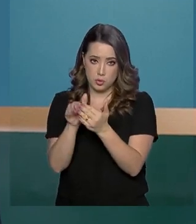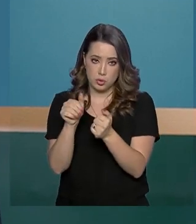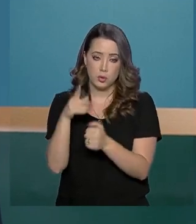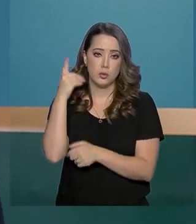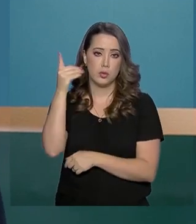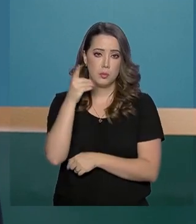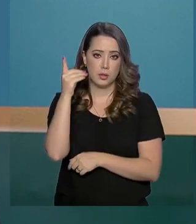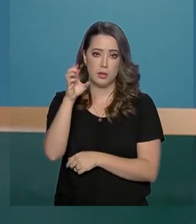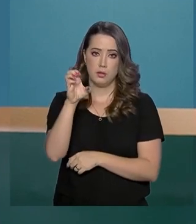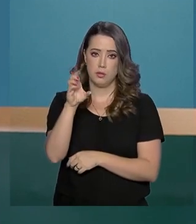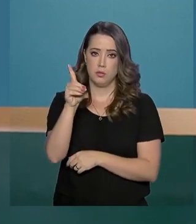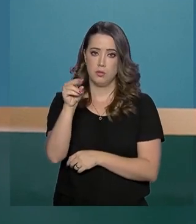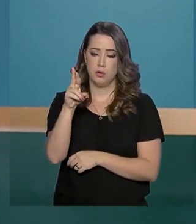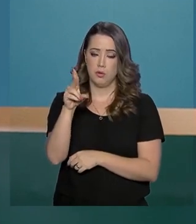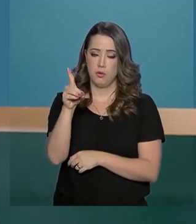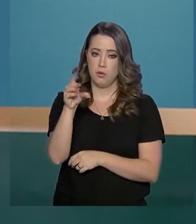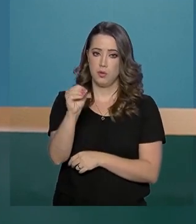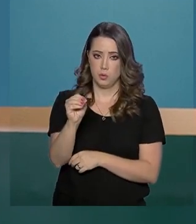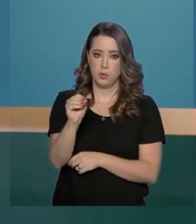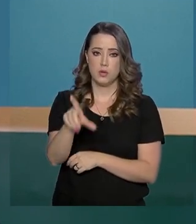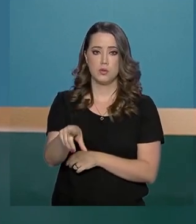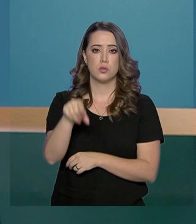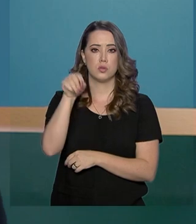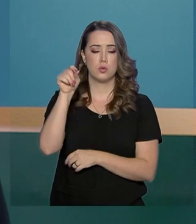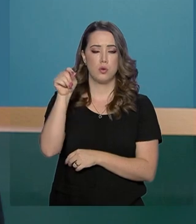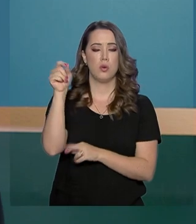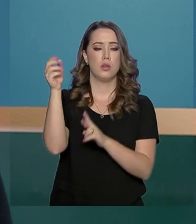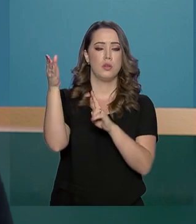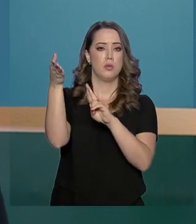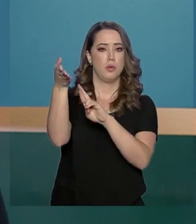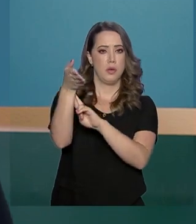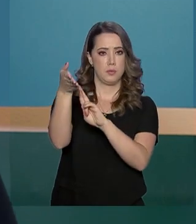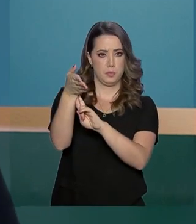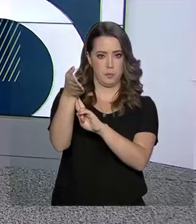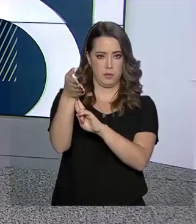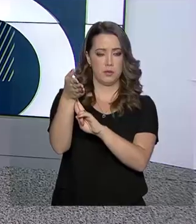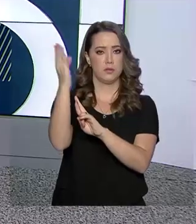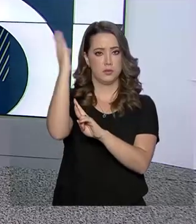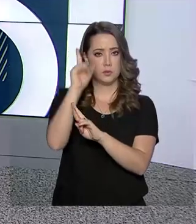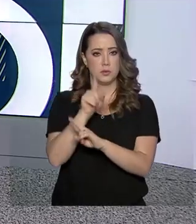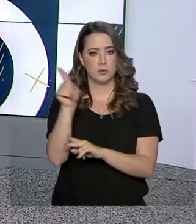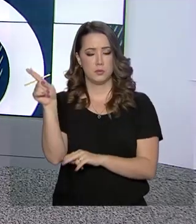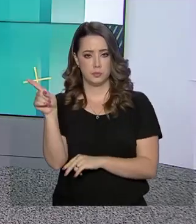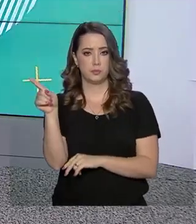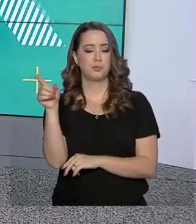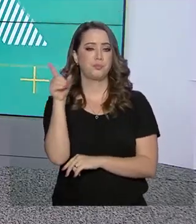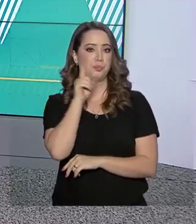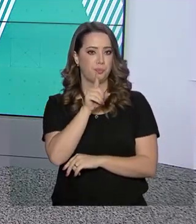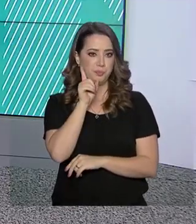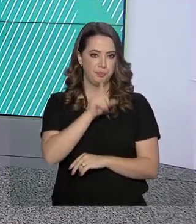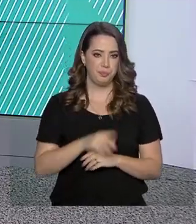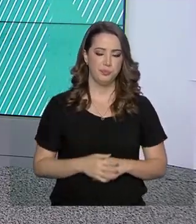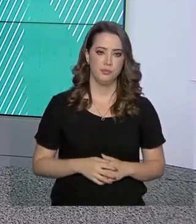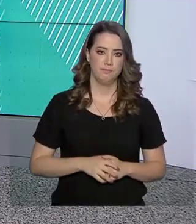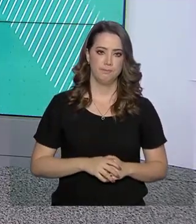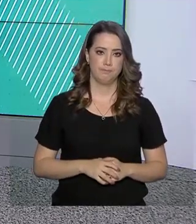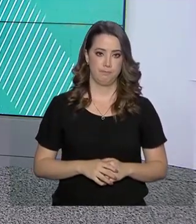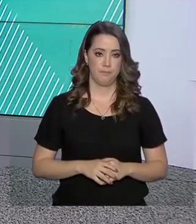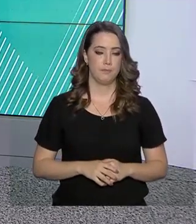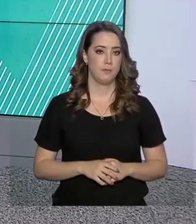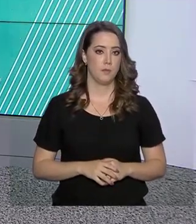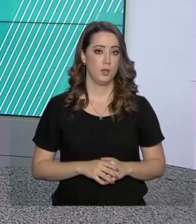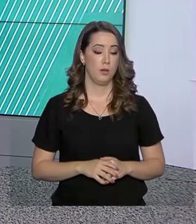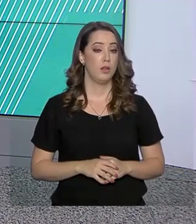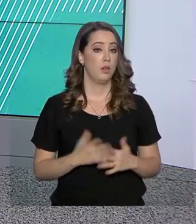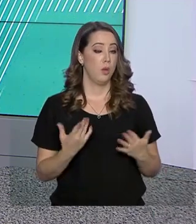Bolsonaro seja nomeado embaixador do Brasil em Washington. Com a regulamentação da Lei de Migração,